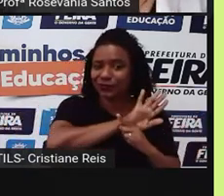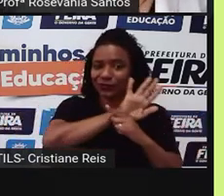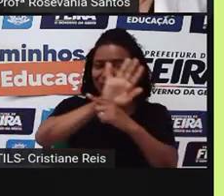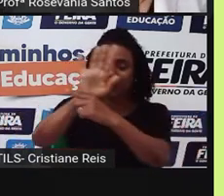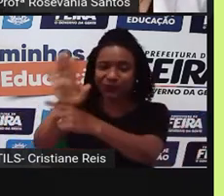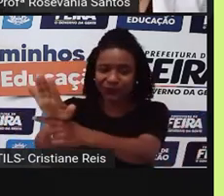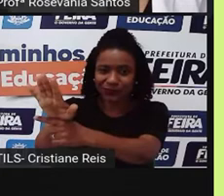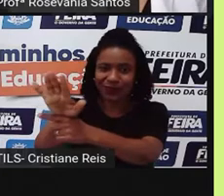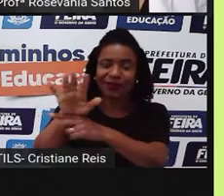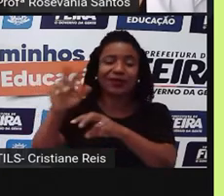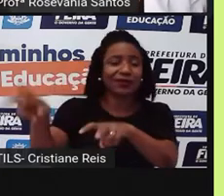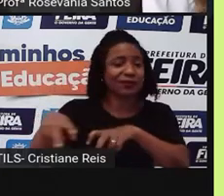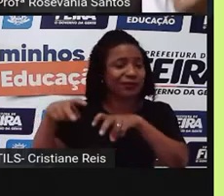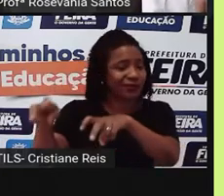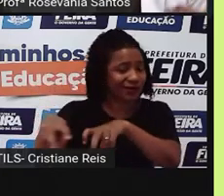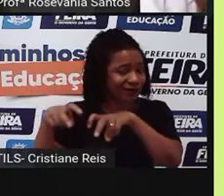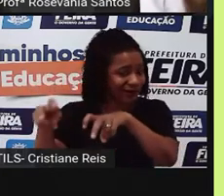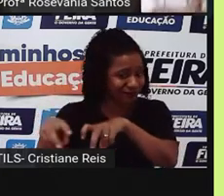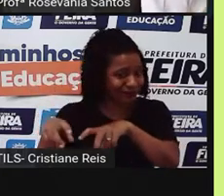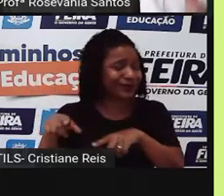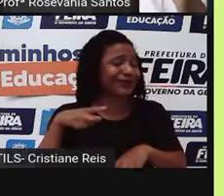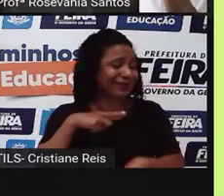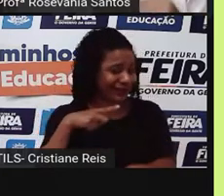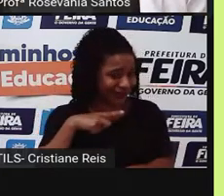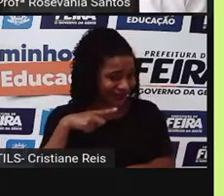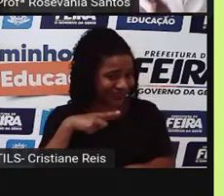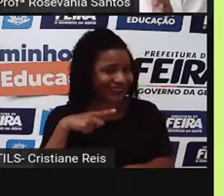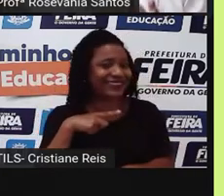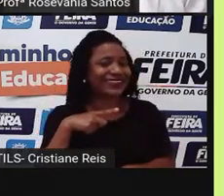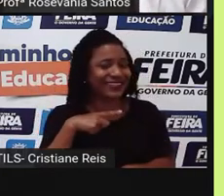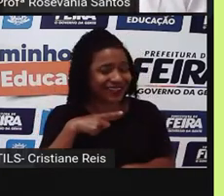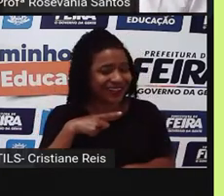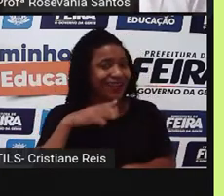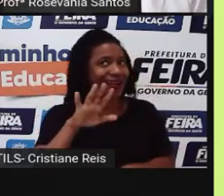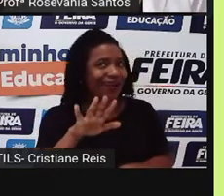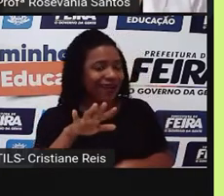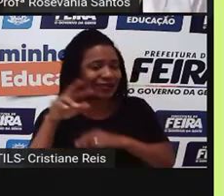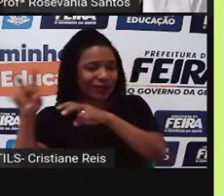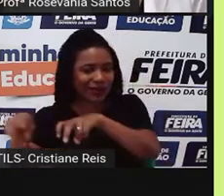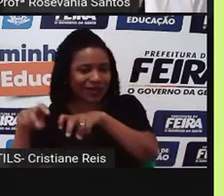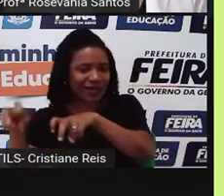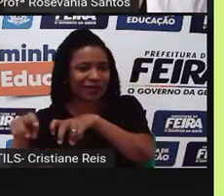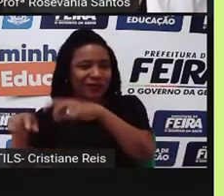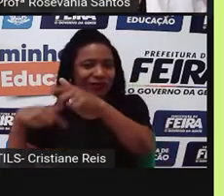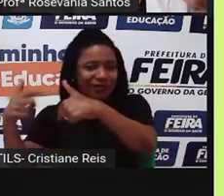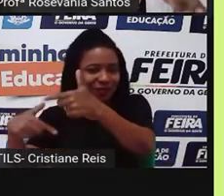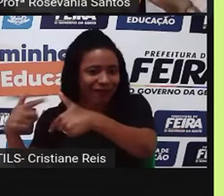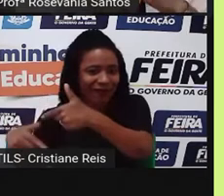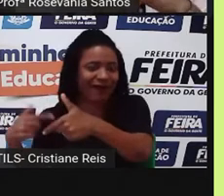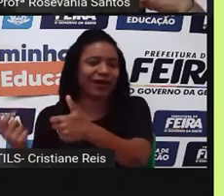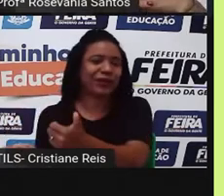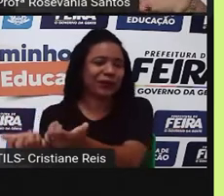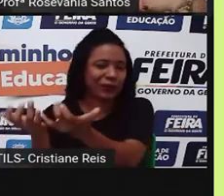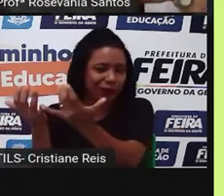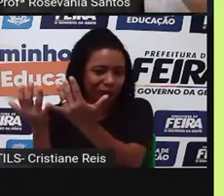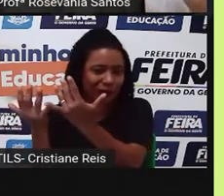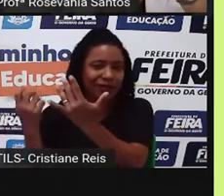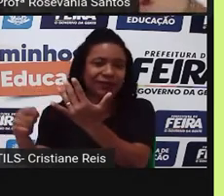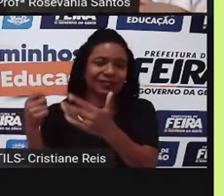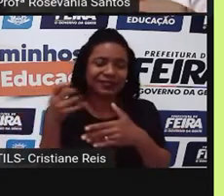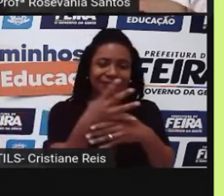lá no campo, eu também preciso dos produtos que vêm da cidade. Então, já estou dizendo para você